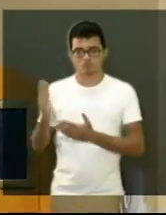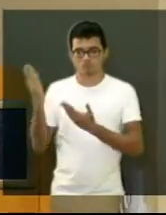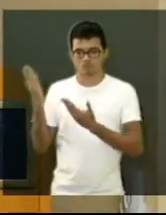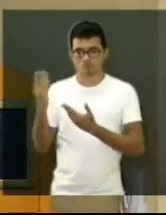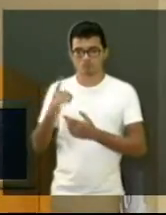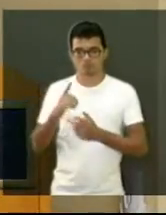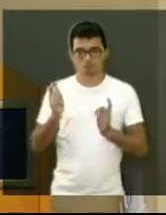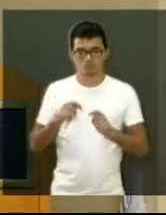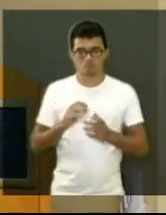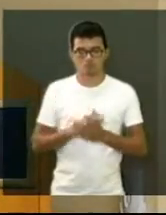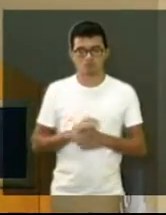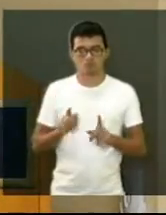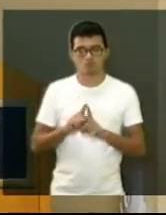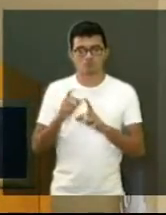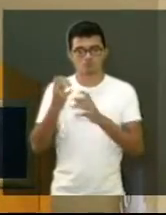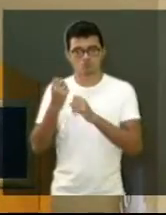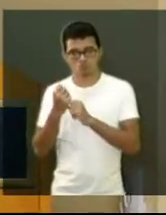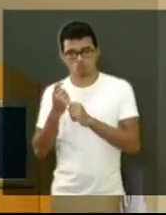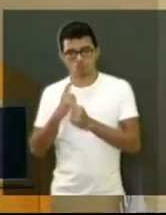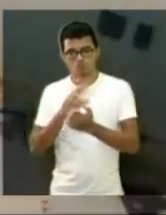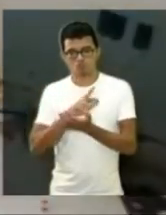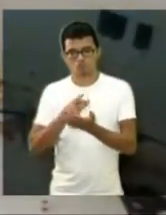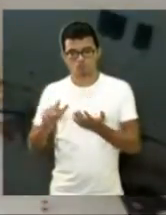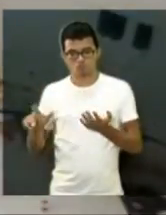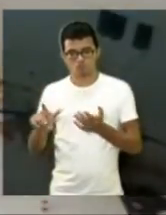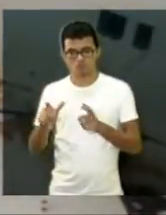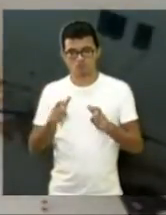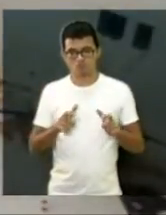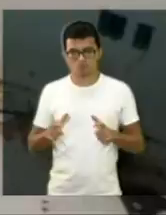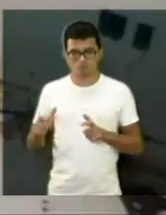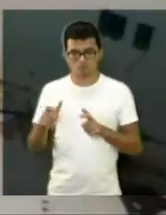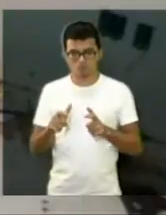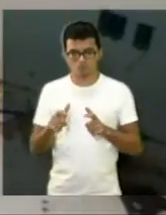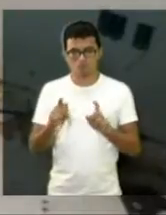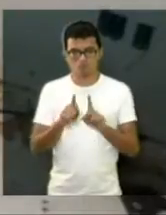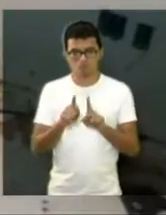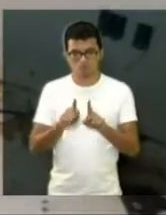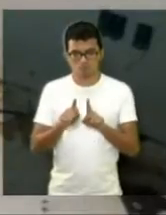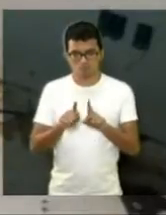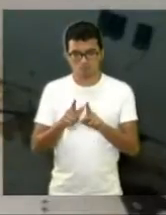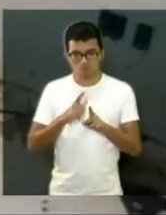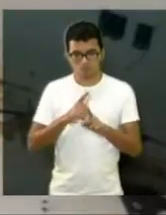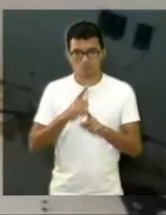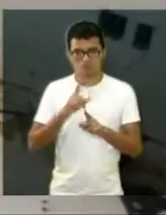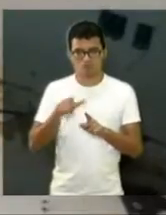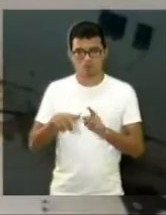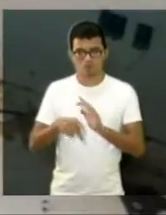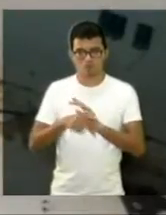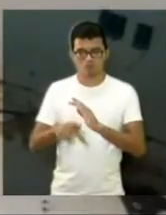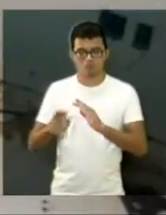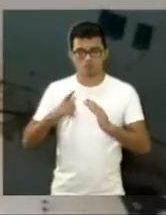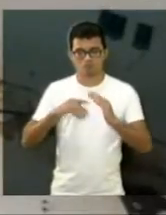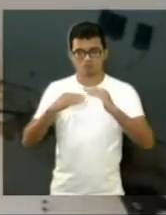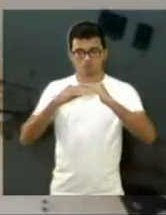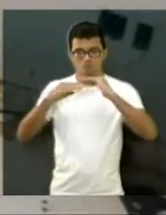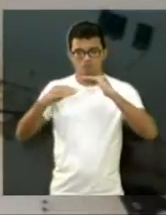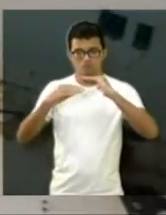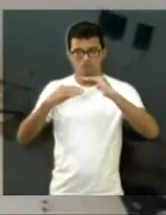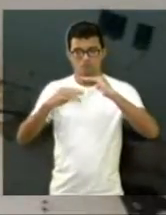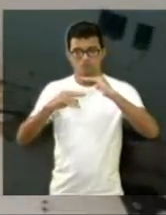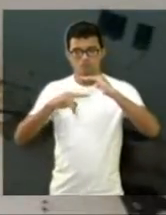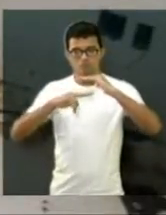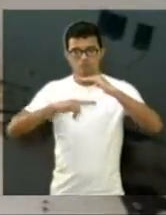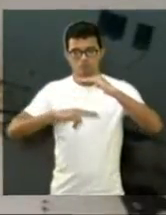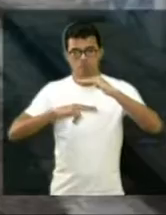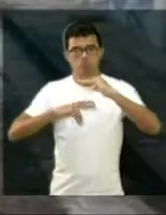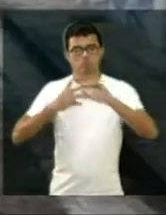dormindo em vários cômodos, até mesmo debaixo da marquise da oficina cultural regional